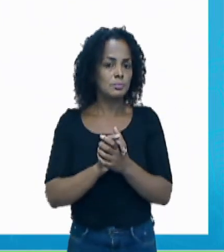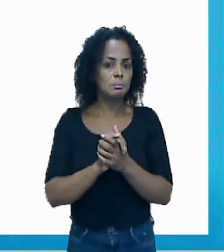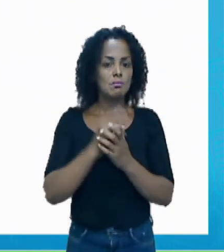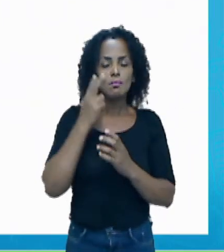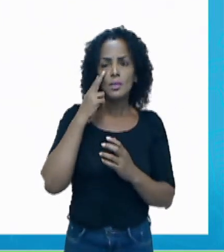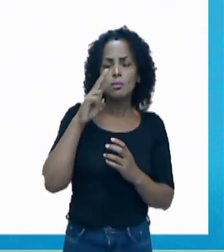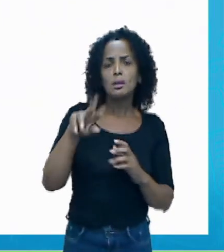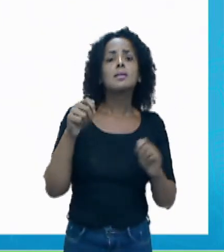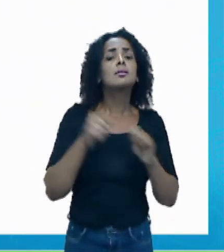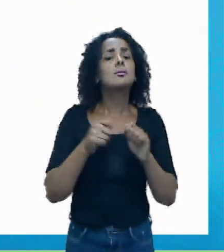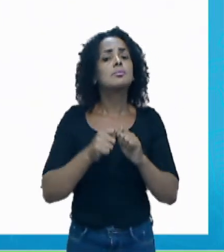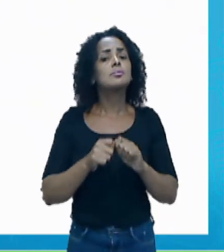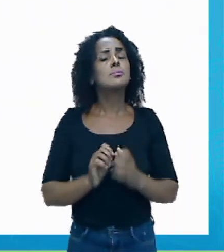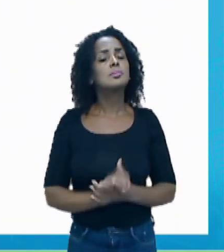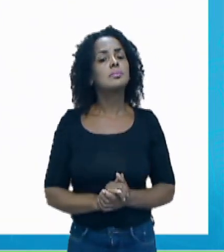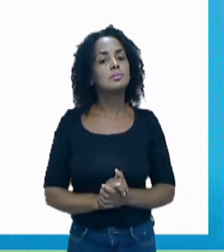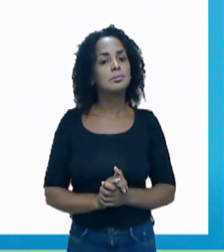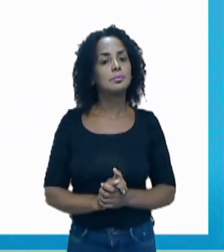menino está fazendo.